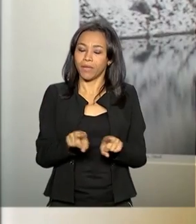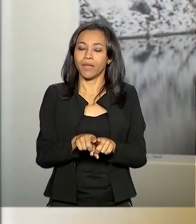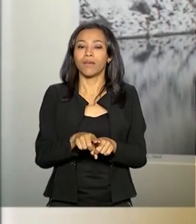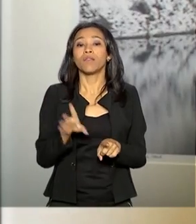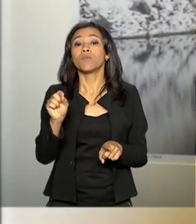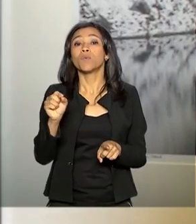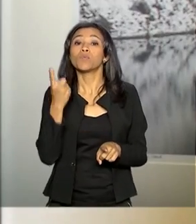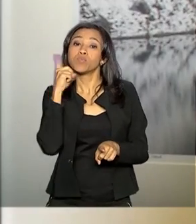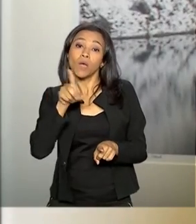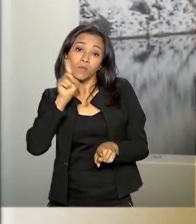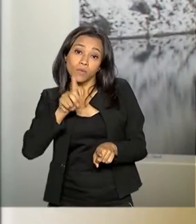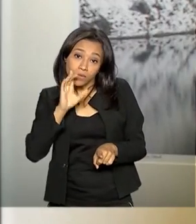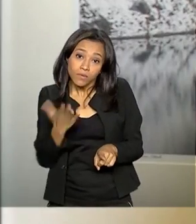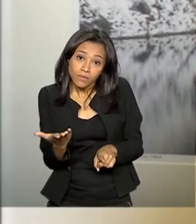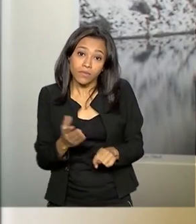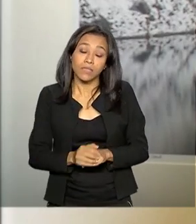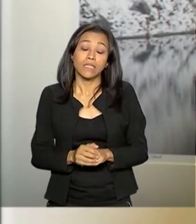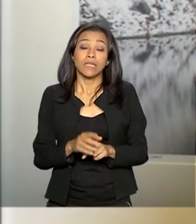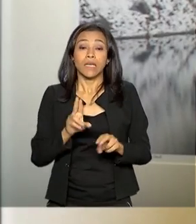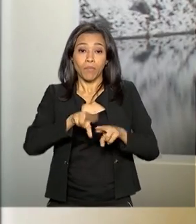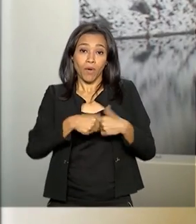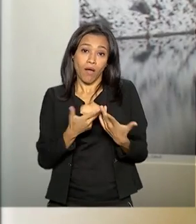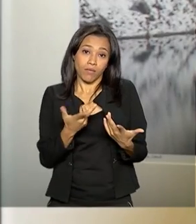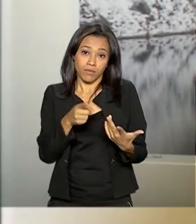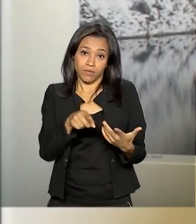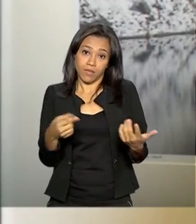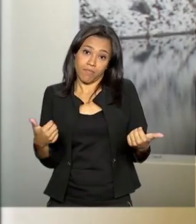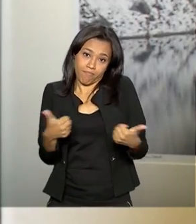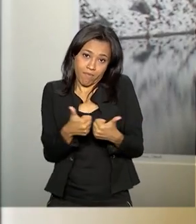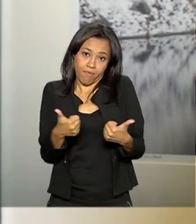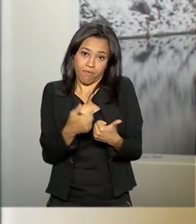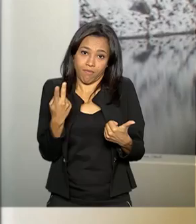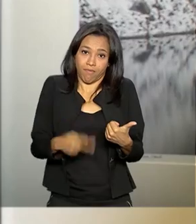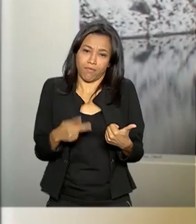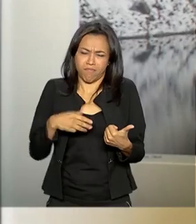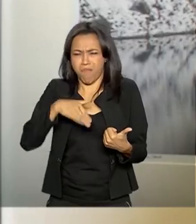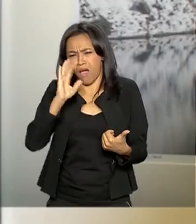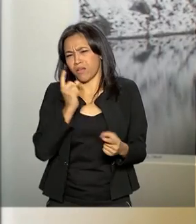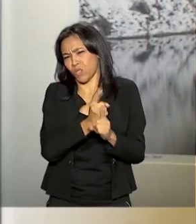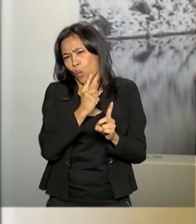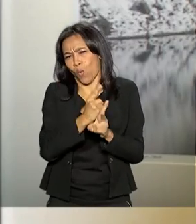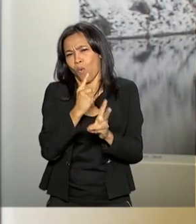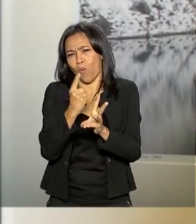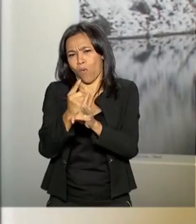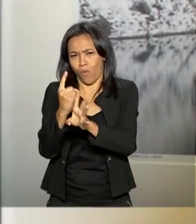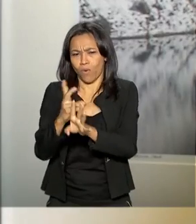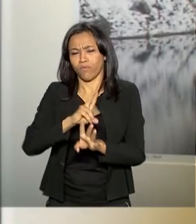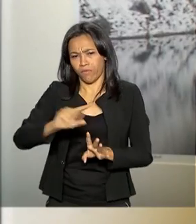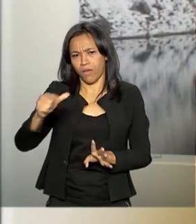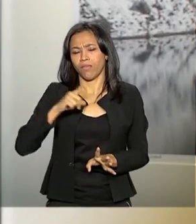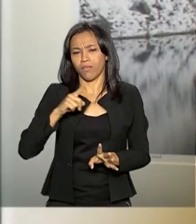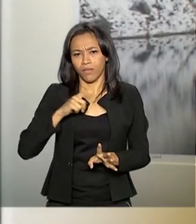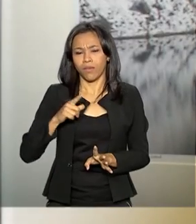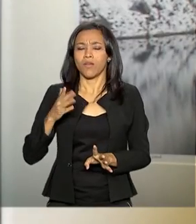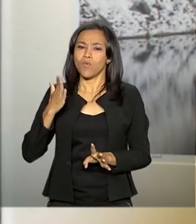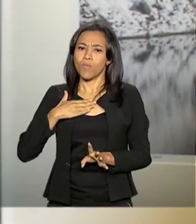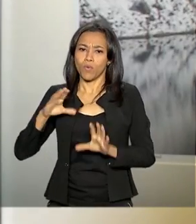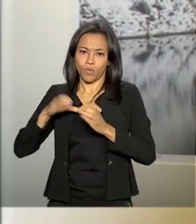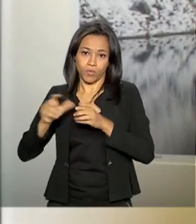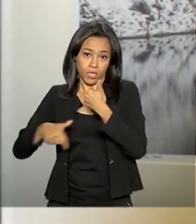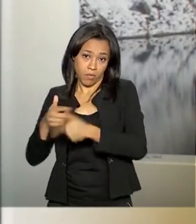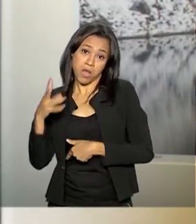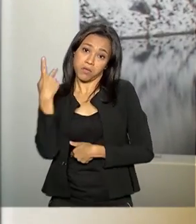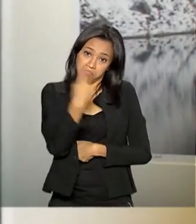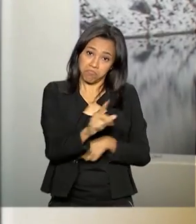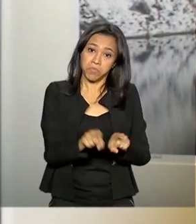Agora, até pela proximidade aqui, obviamente, teremos mais encontros comigo, com a minha equipe e com a equipe do Pineira.